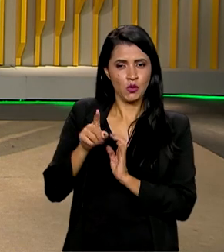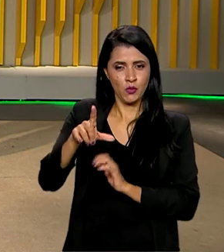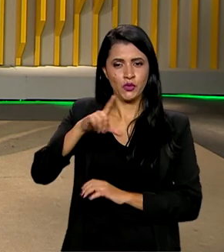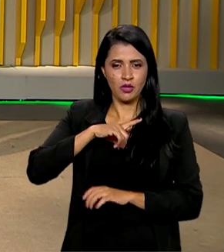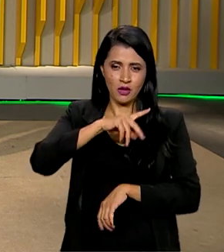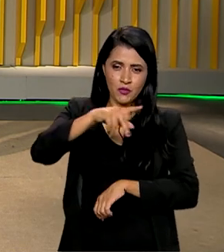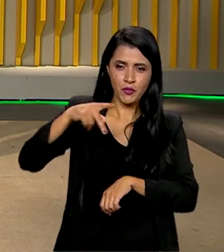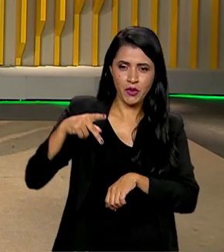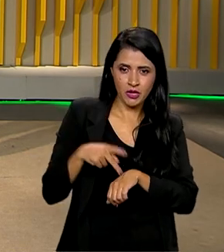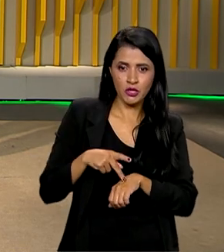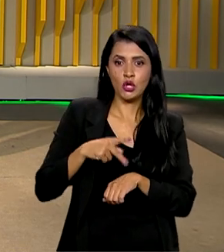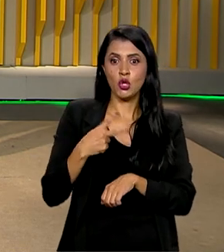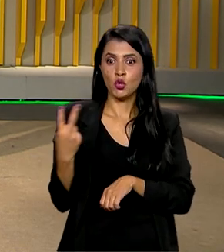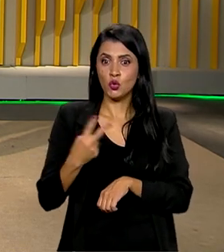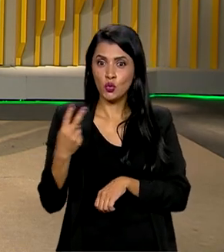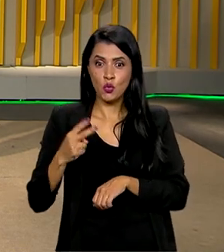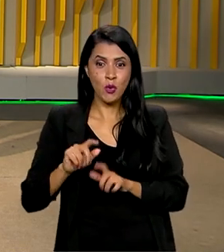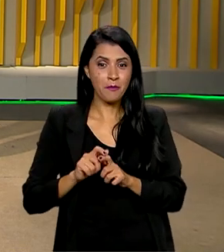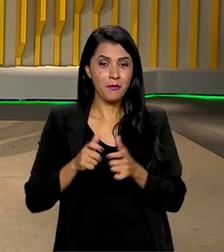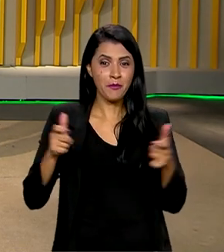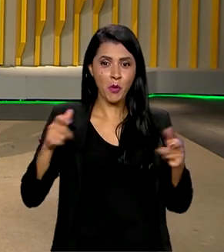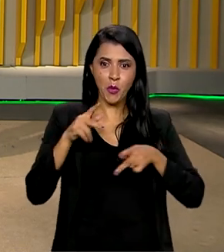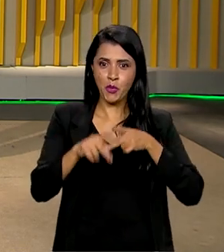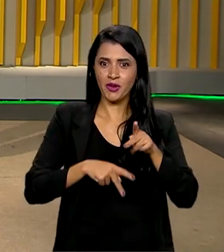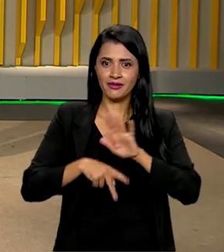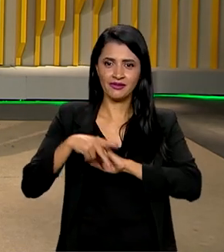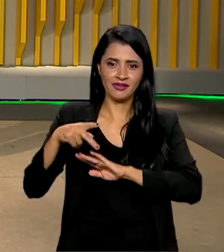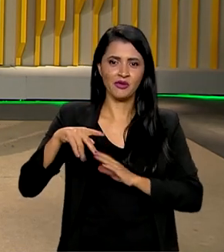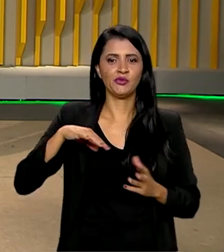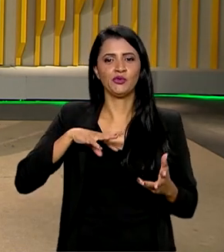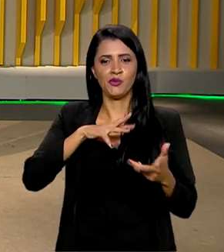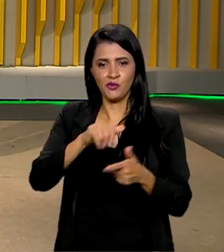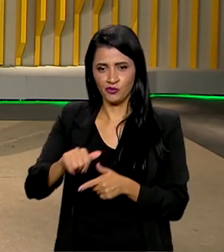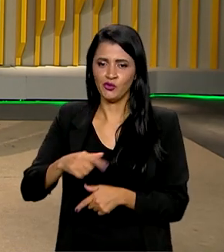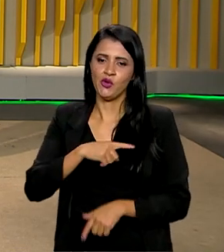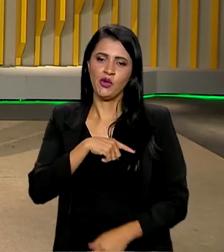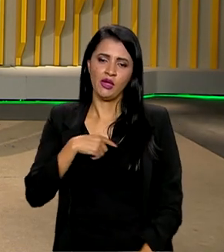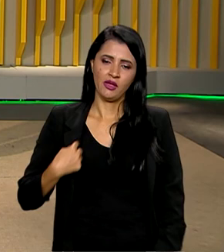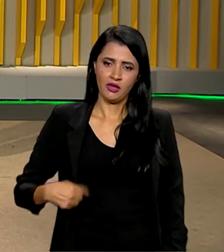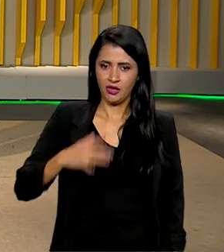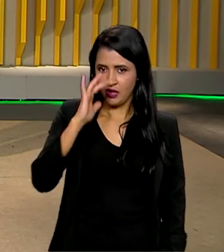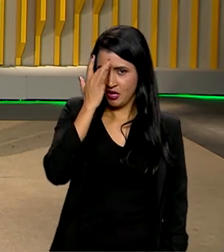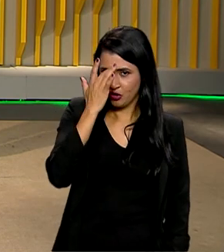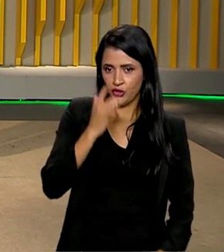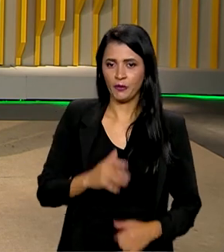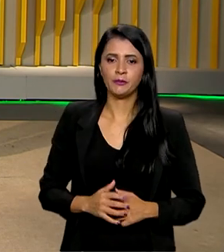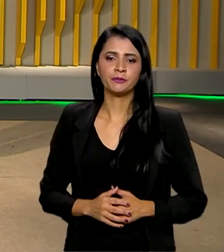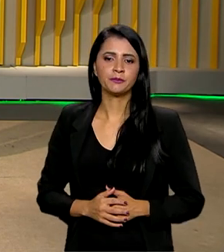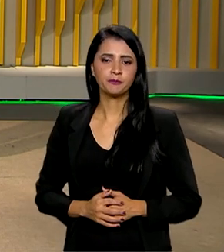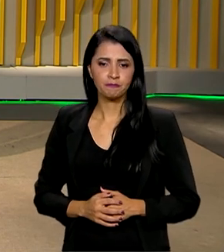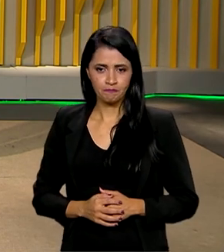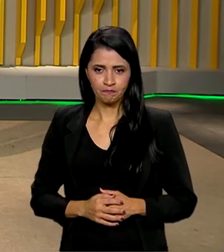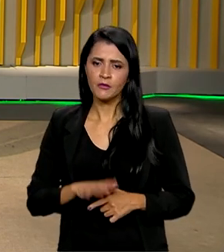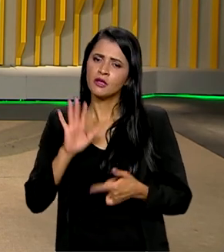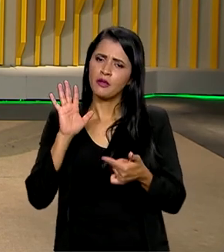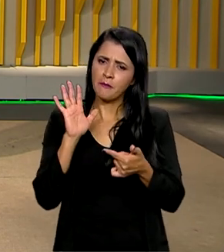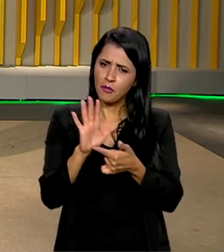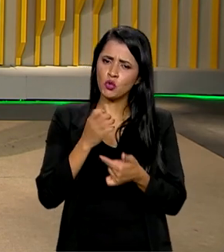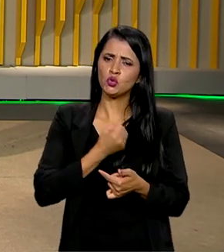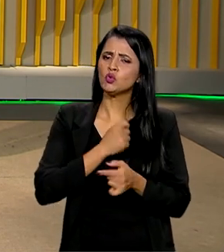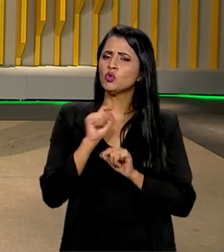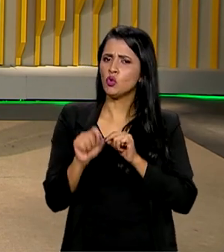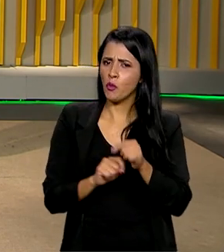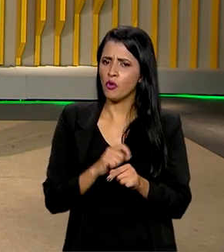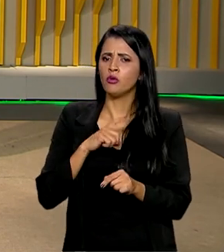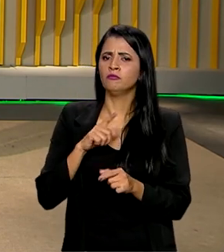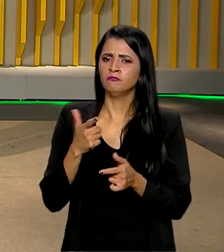países com as duas maiores populações no mundo, né? Índia e China. E mostram, esses números mostram que há